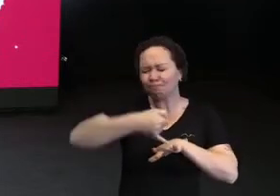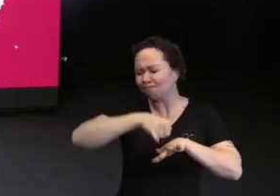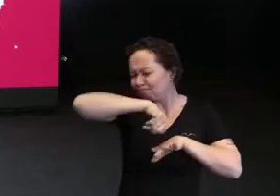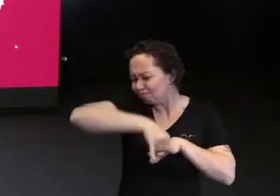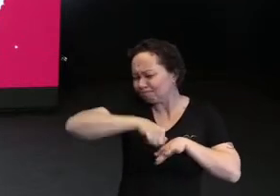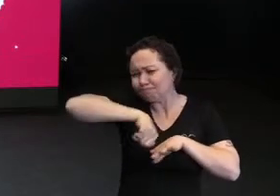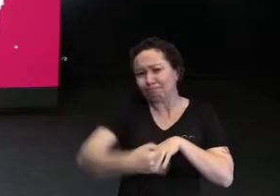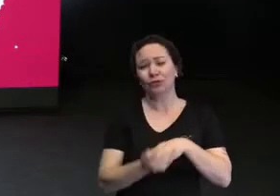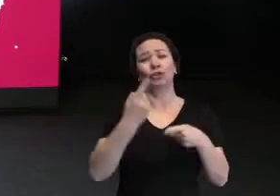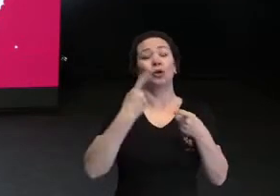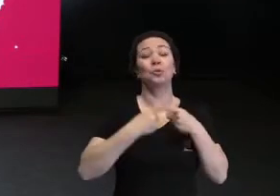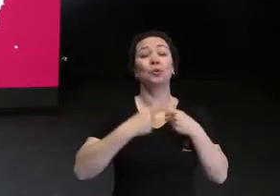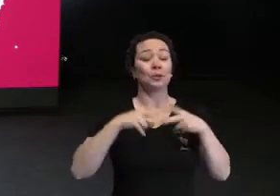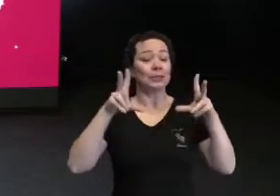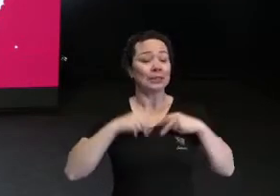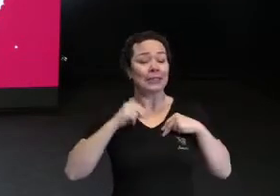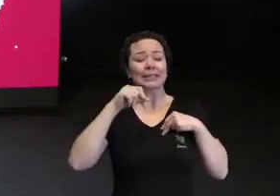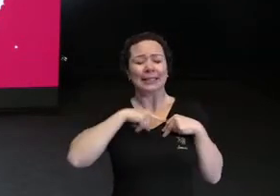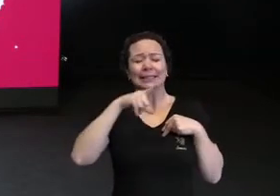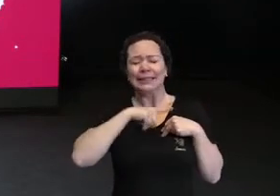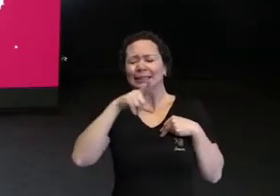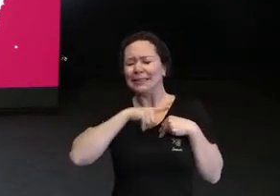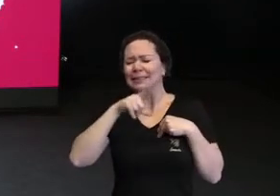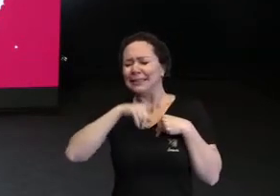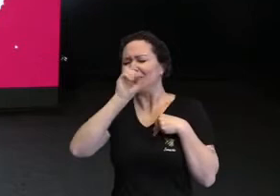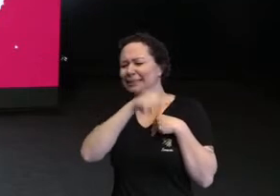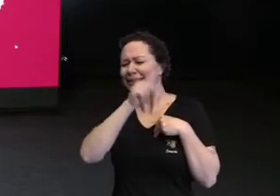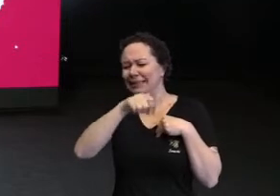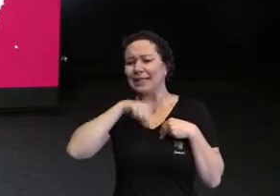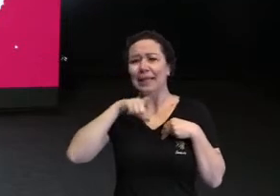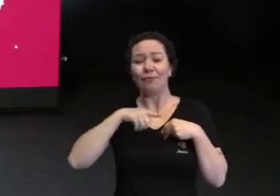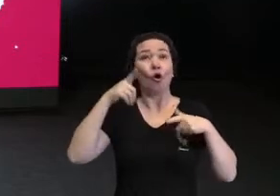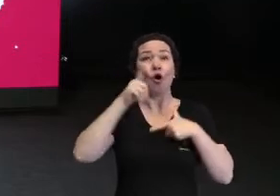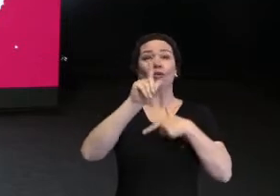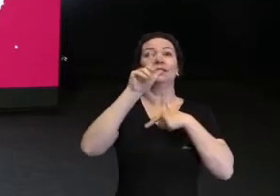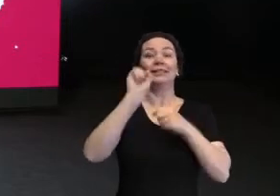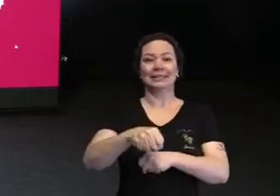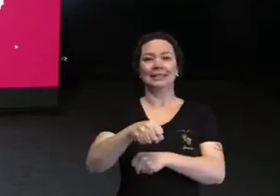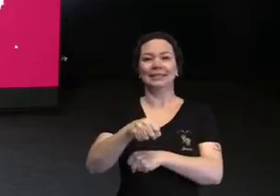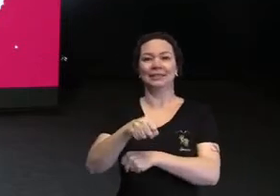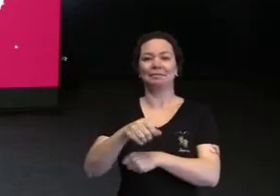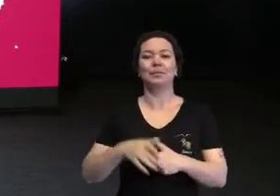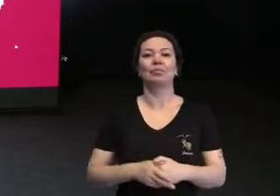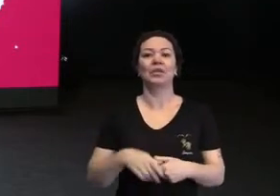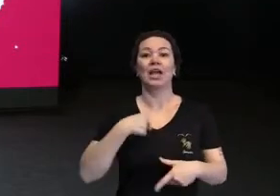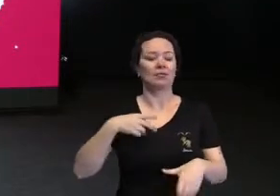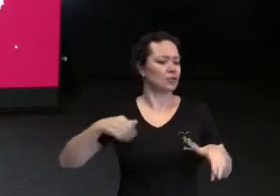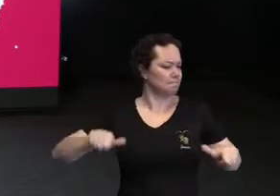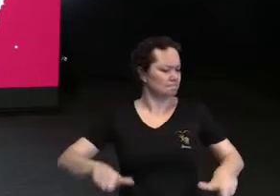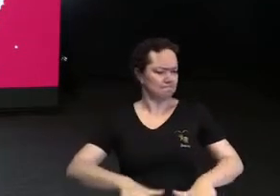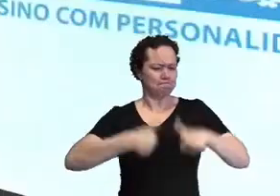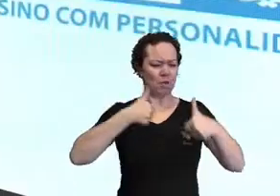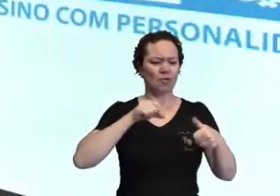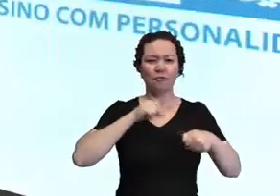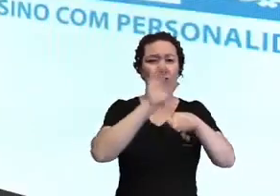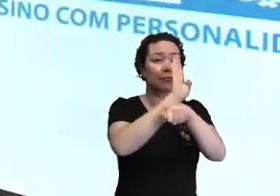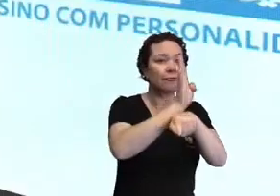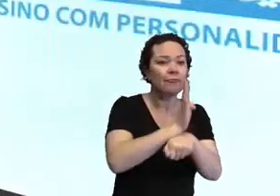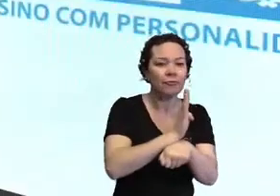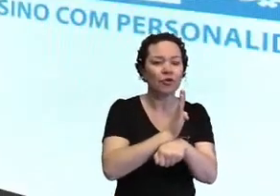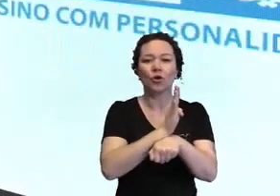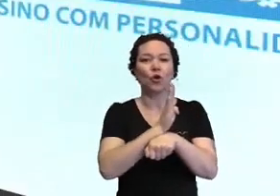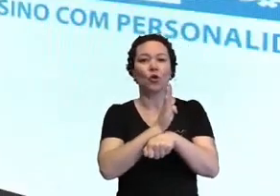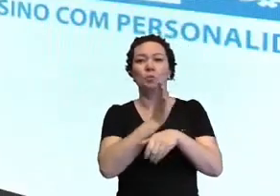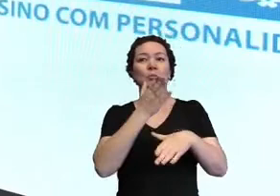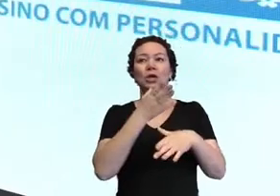possível, porque a meritocracia existe, a meritocracia existe, e ela vai me contemplar. E aí, falei assim, vou ser melhor que todo mundo, vou fazer um filme sobre a Beyoncé,